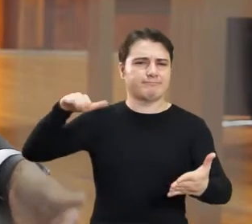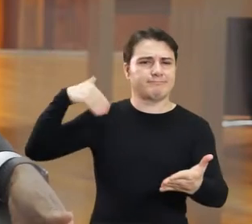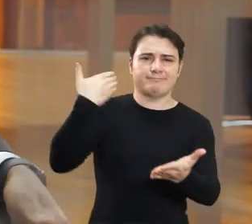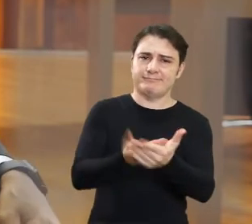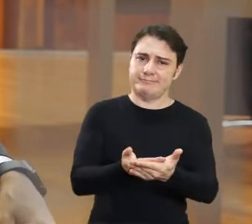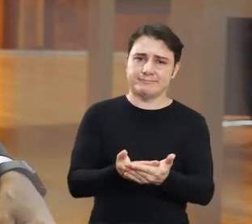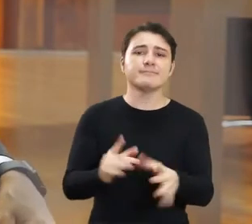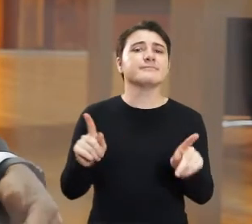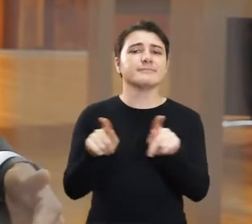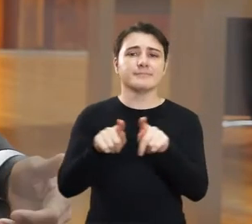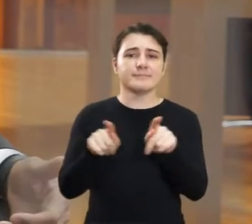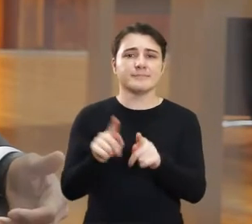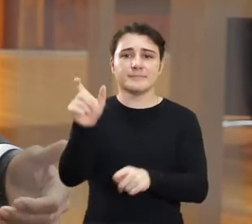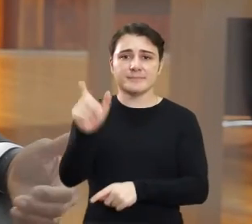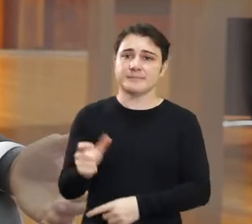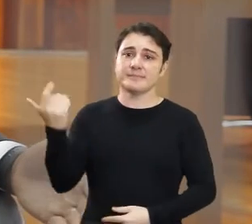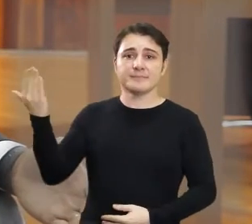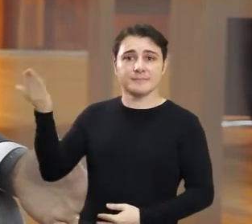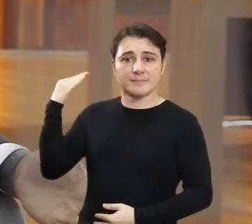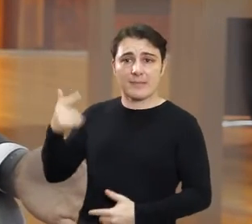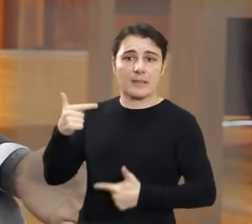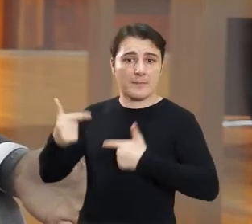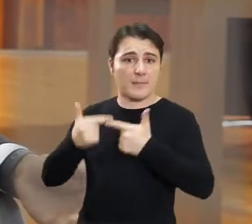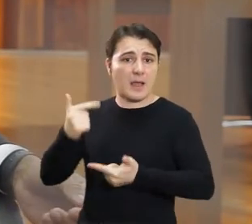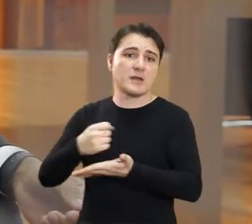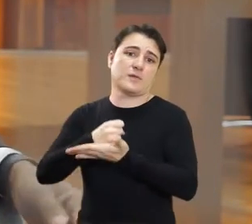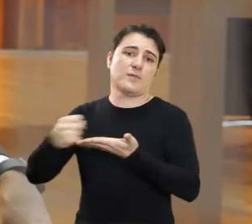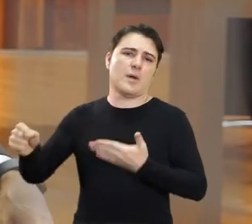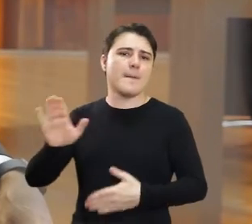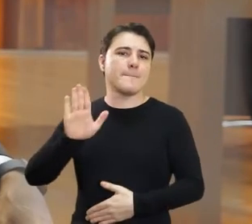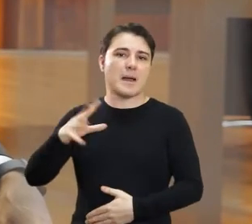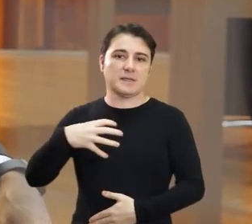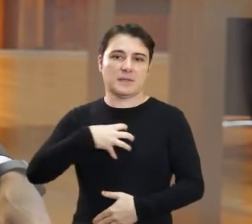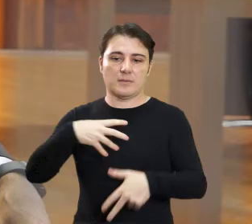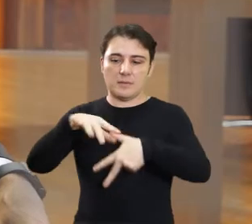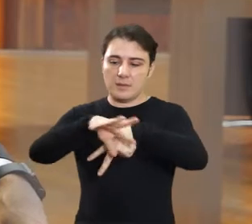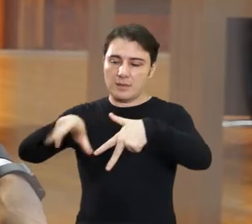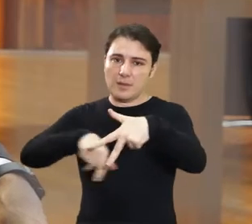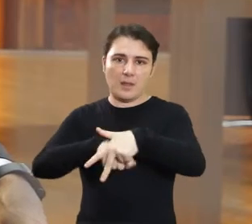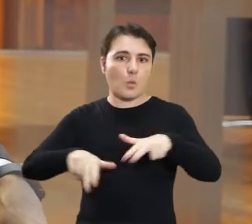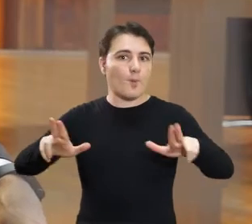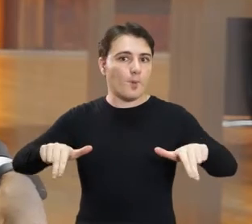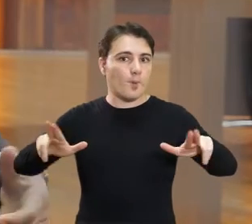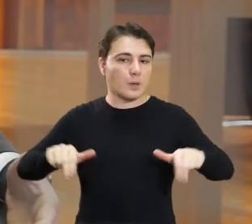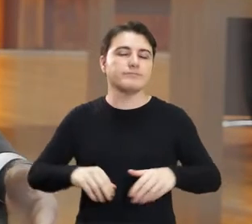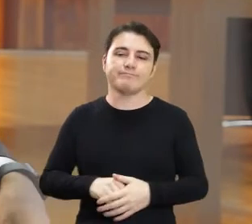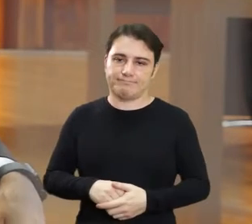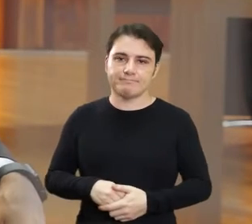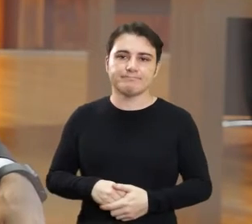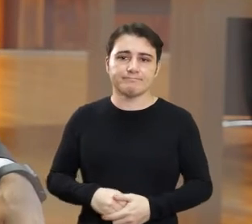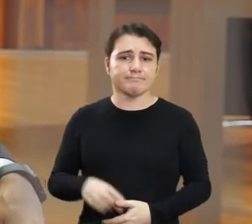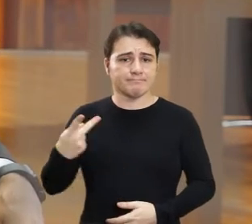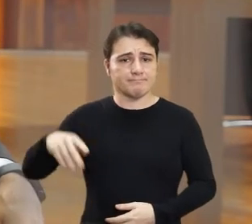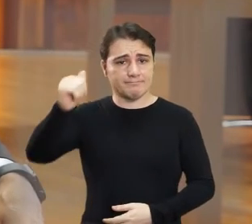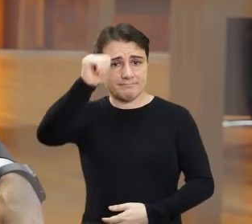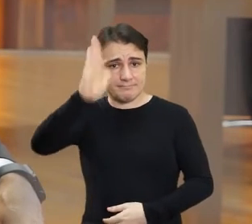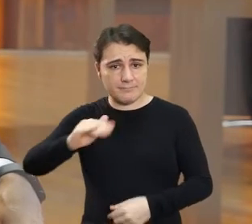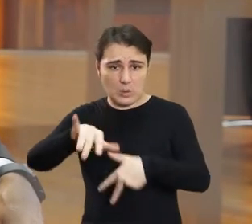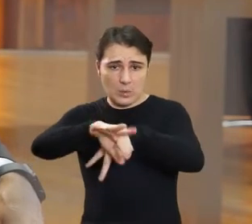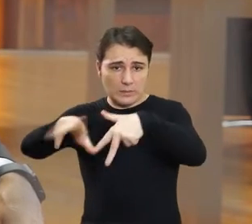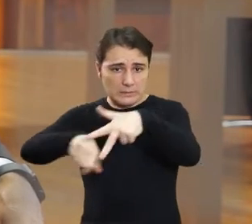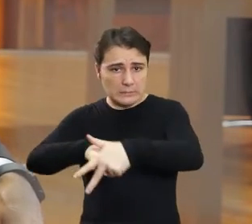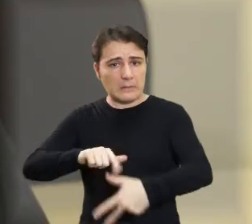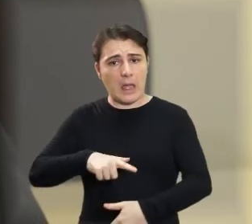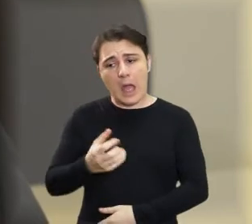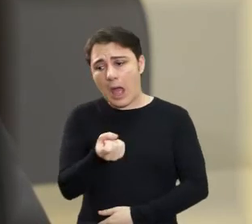hoje e aqueles que também passaram por esse trabalho e não se corromperam. Nós sabemos que vivemos num país